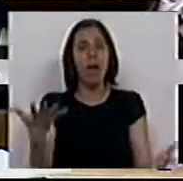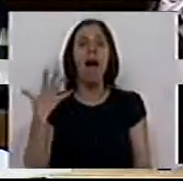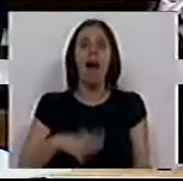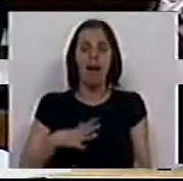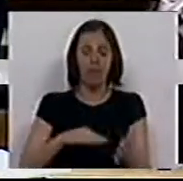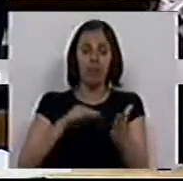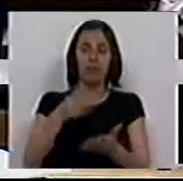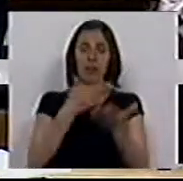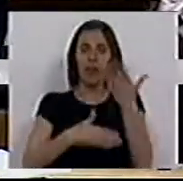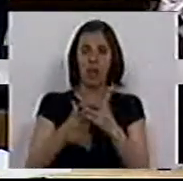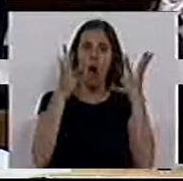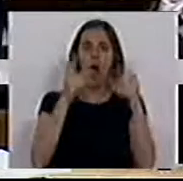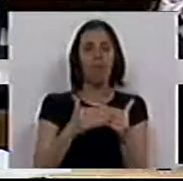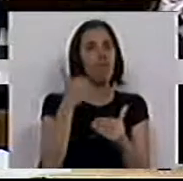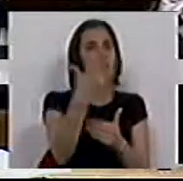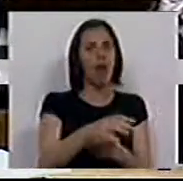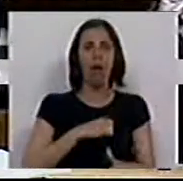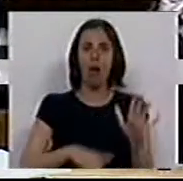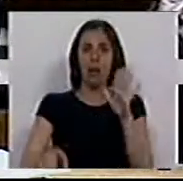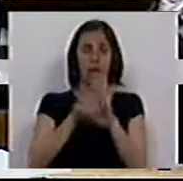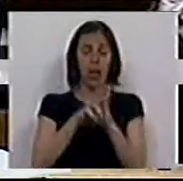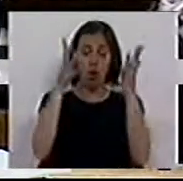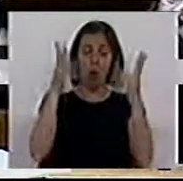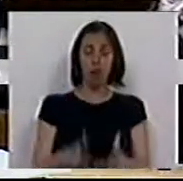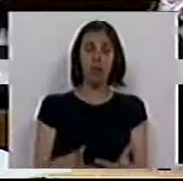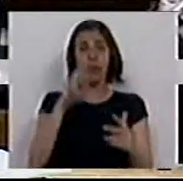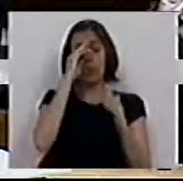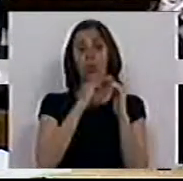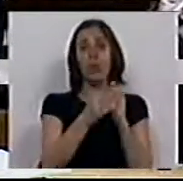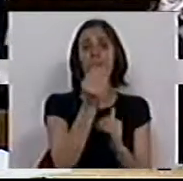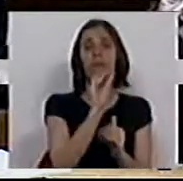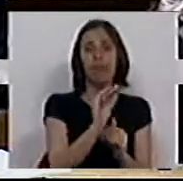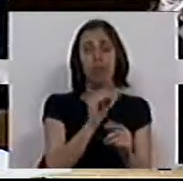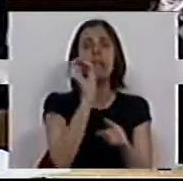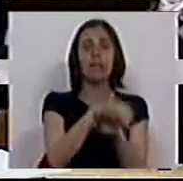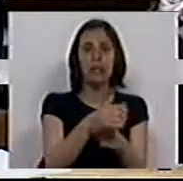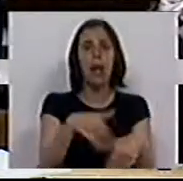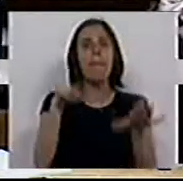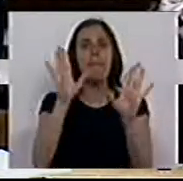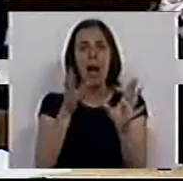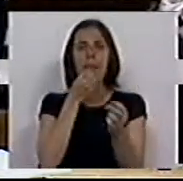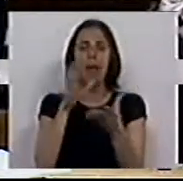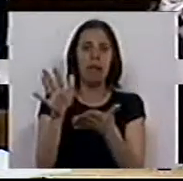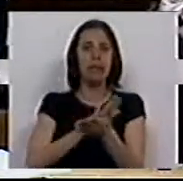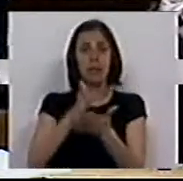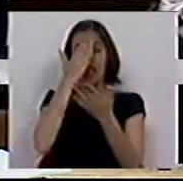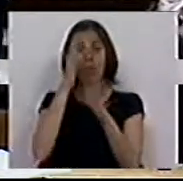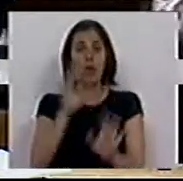Queremos o tratado orçamental fora da nossa lei orçamental. Sustentabilidade das finanças sim, mas sem perda de democracia e de soberania.